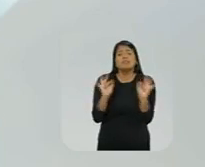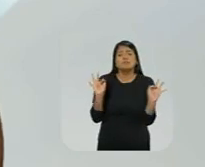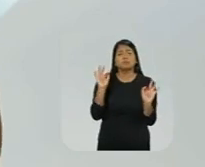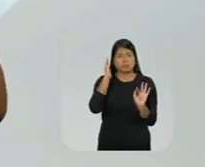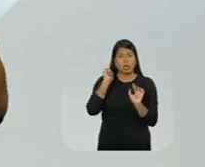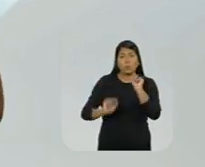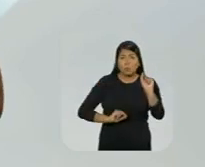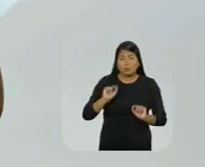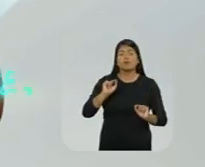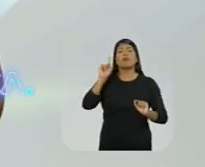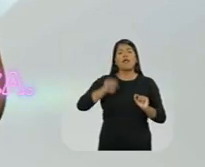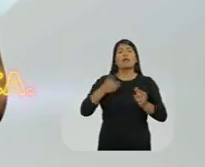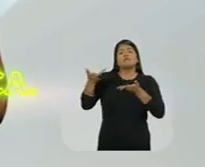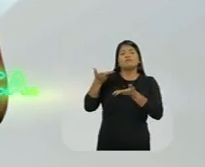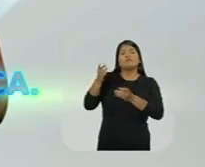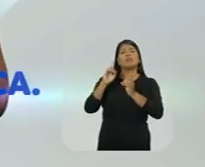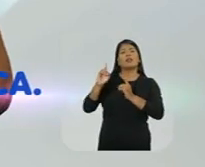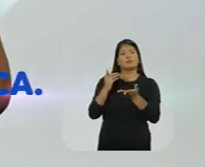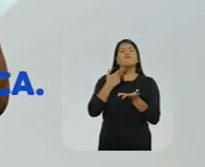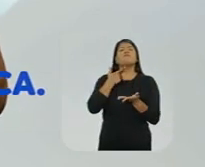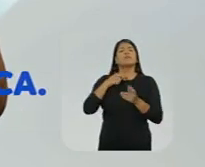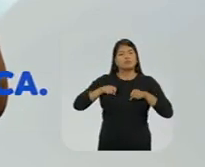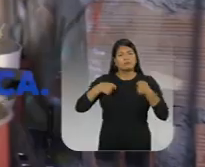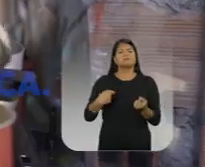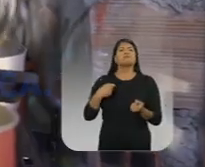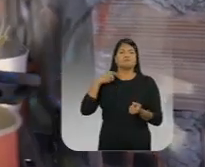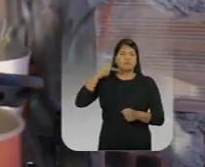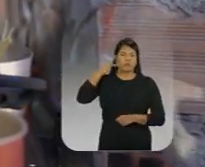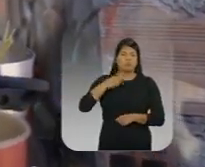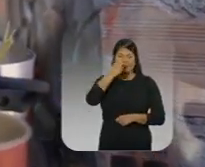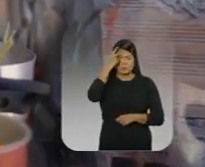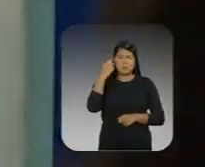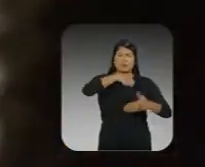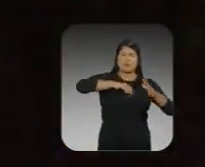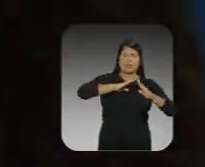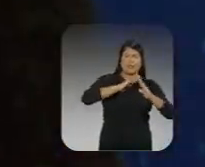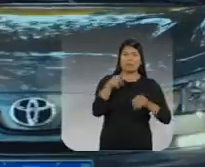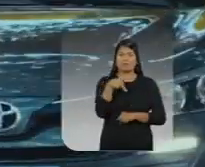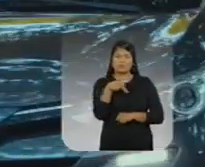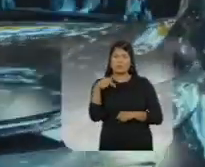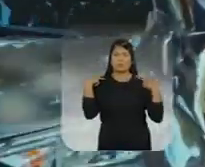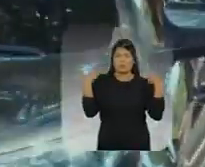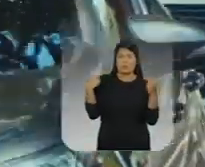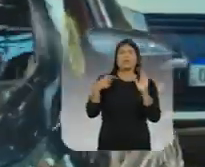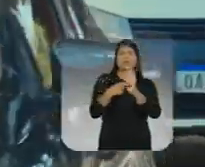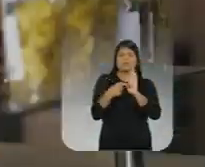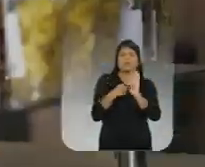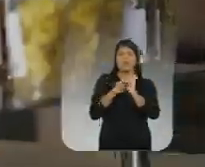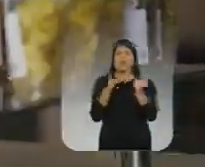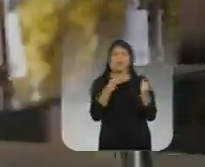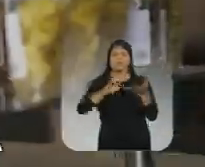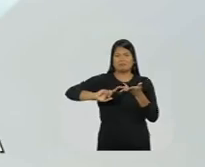simples do mundo Sabe qual é? Diálogo e vontade política Porque para dona de casa, professor, motorista de aplicativo,